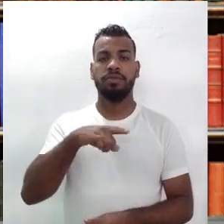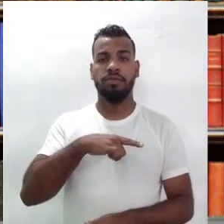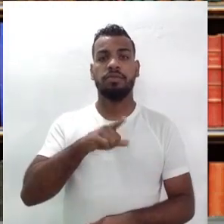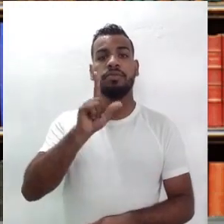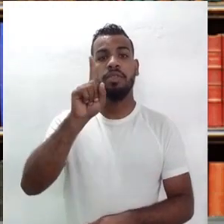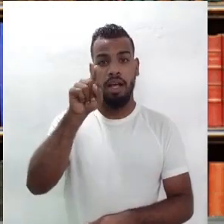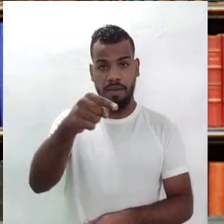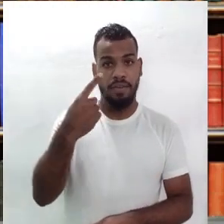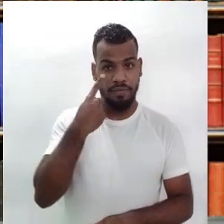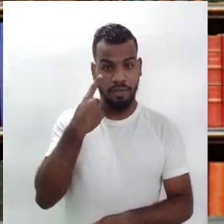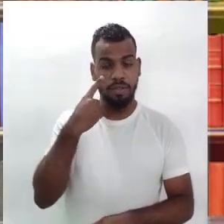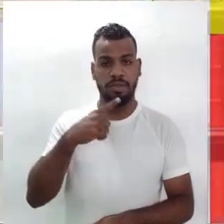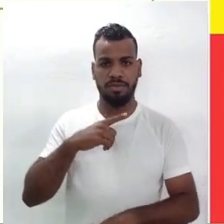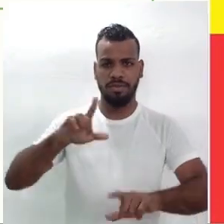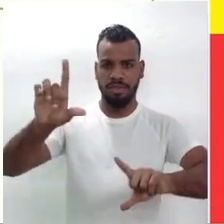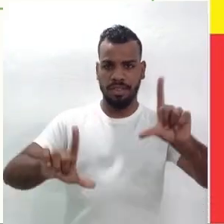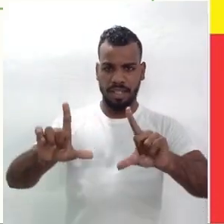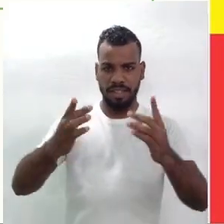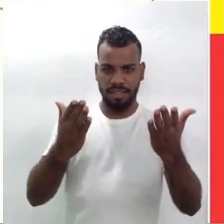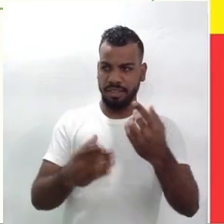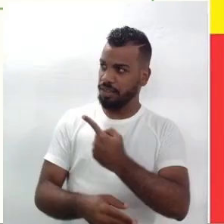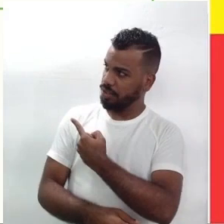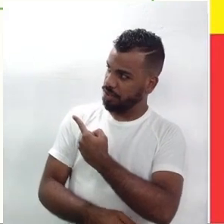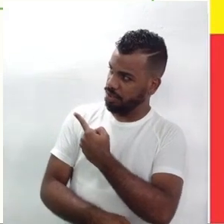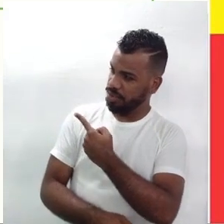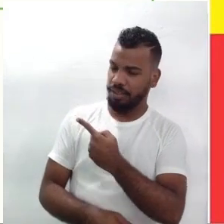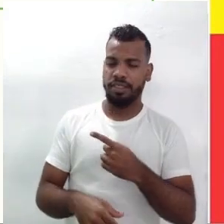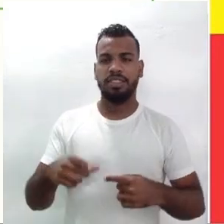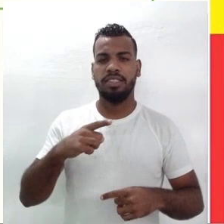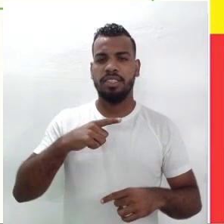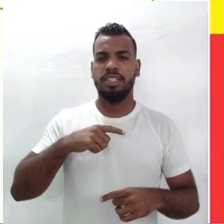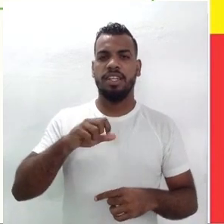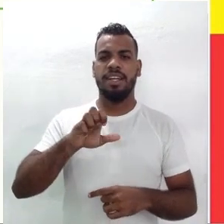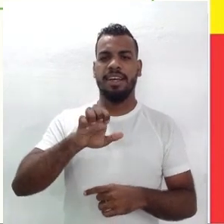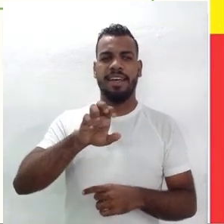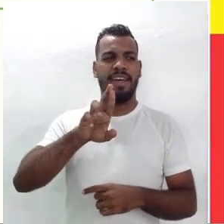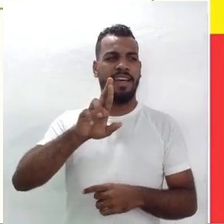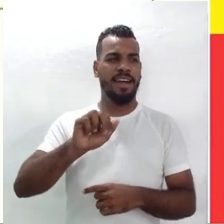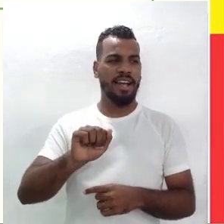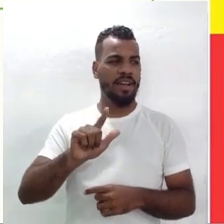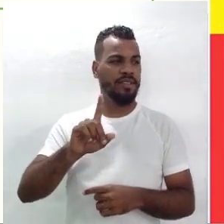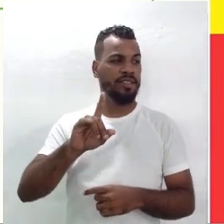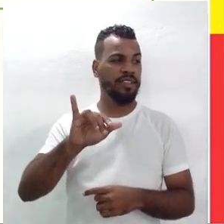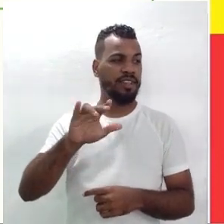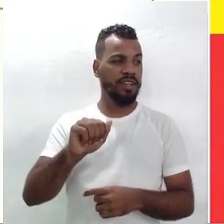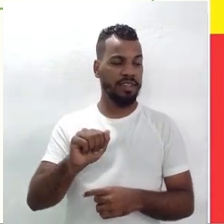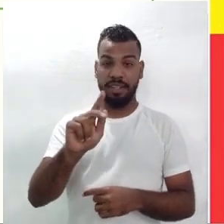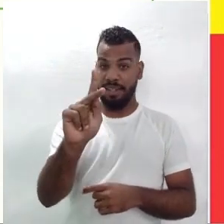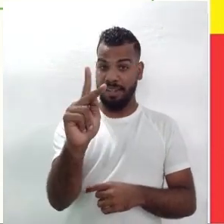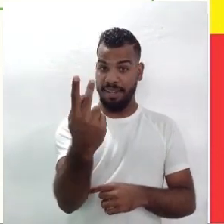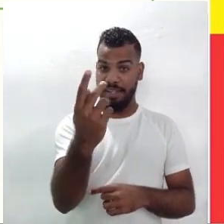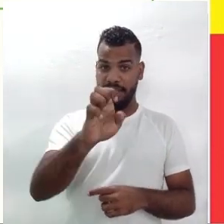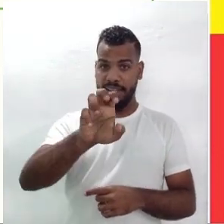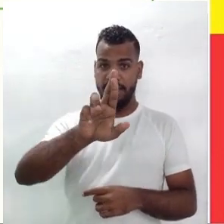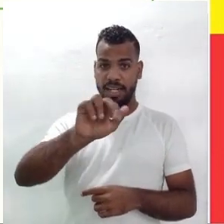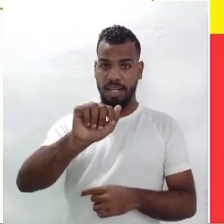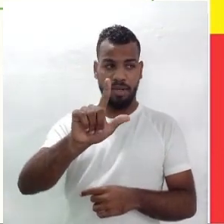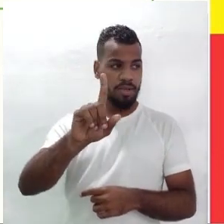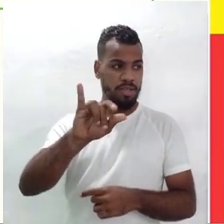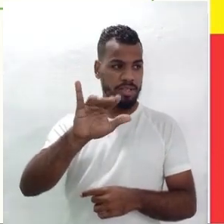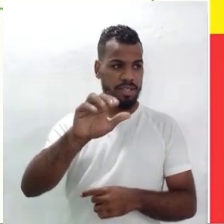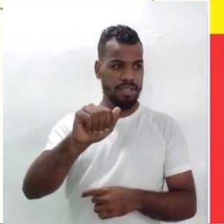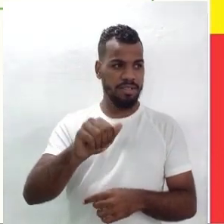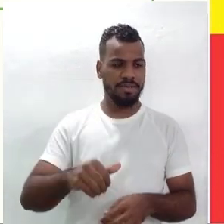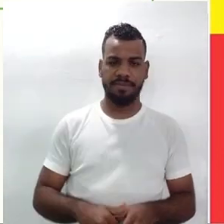questão, como na tela está mostrando aí, nessa heráldica, né? A heráldica armorial. E lembrar que a gente não